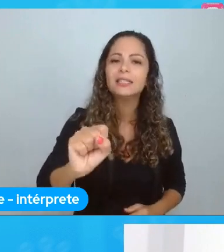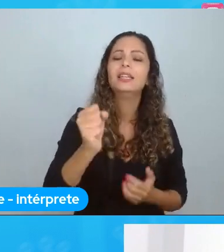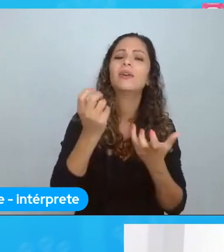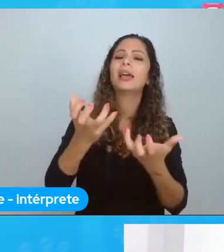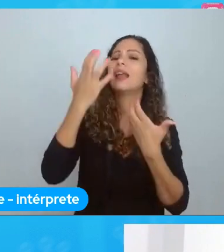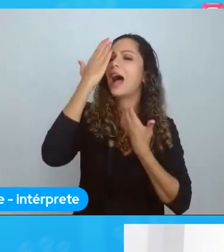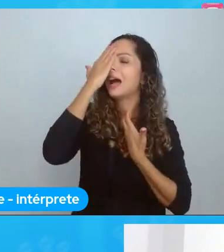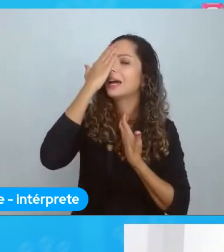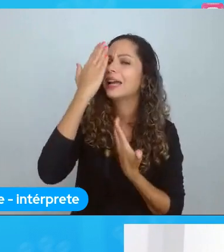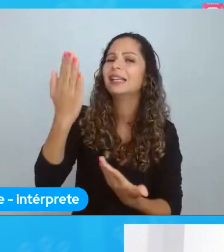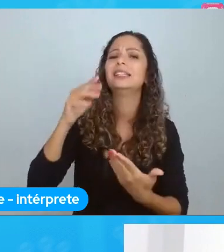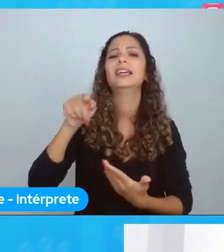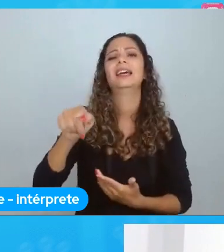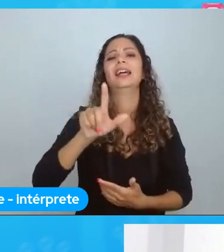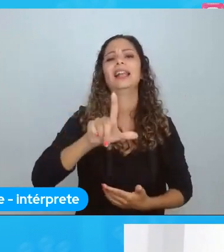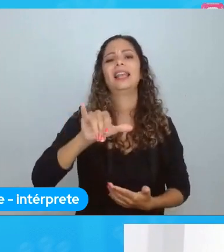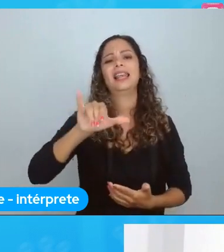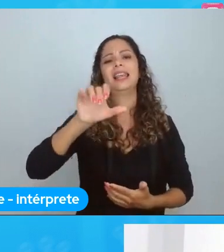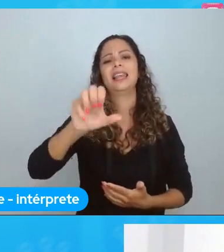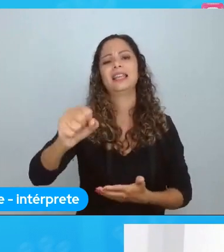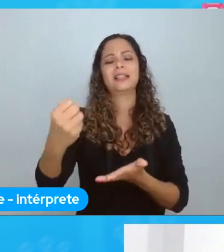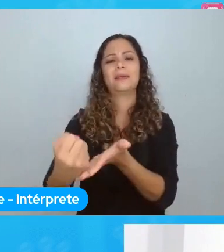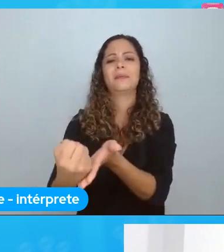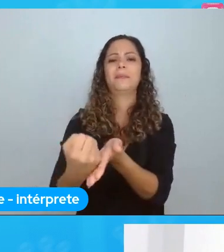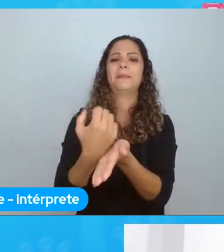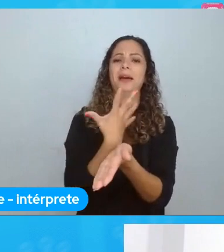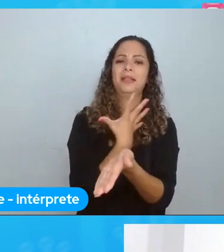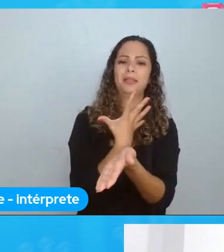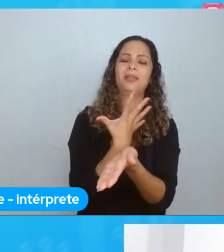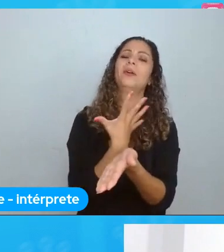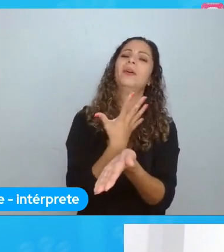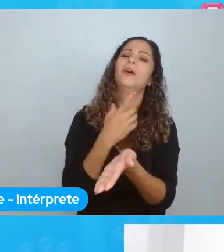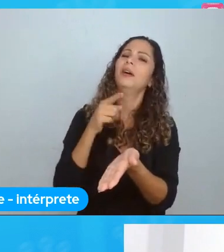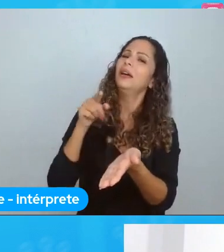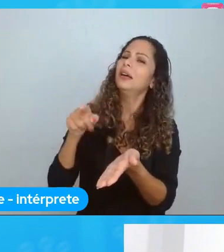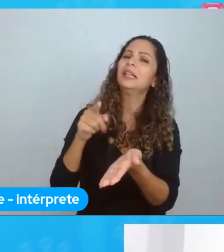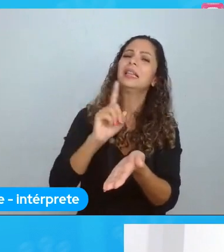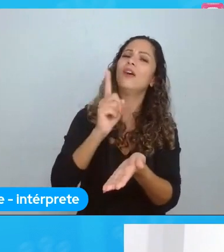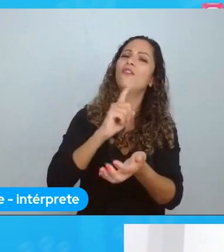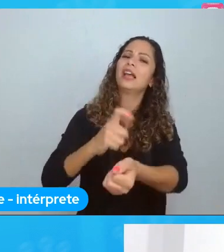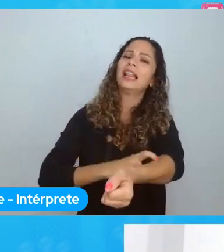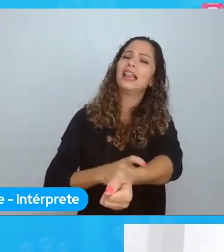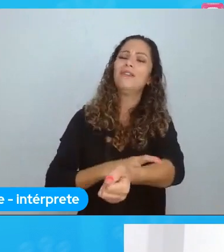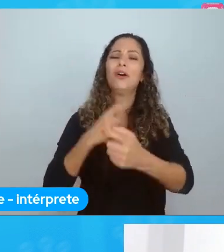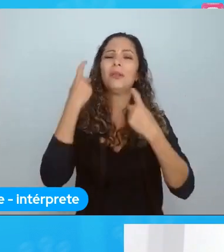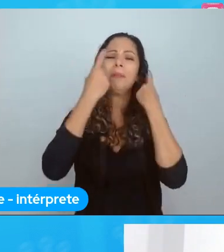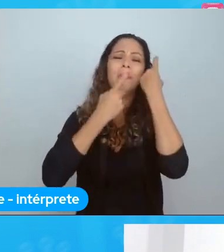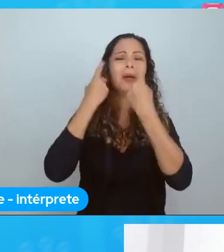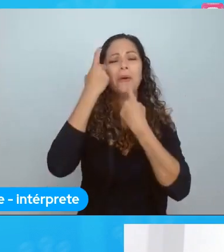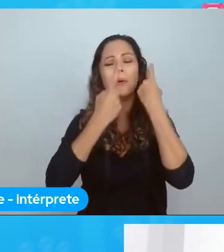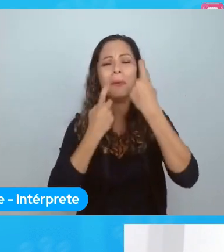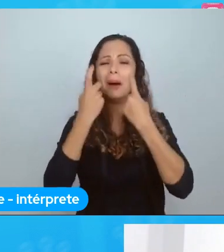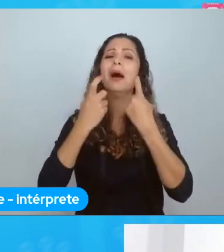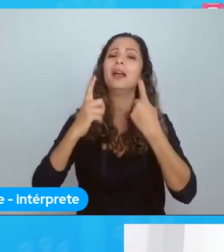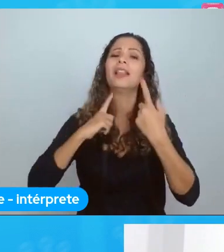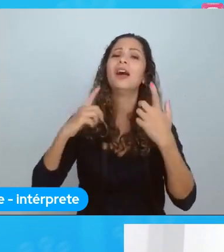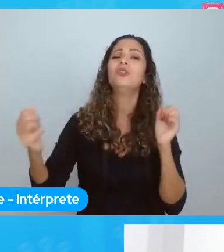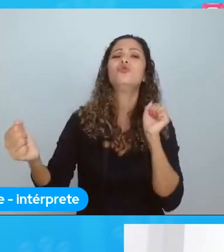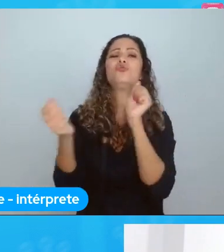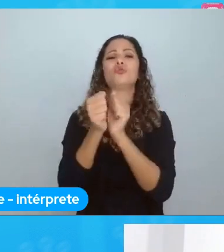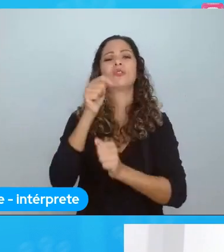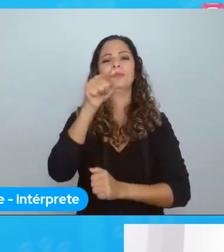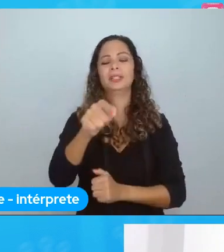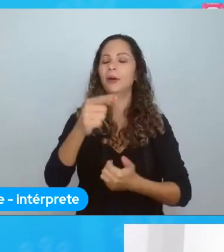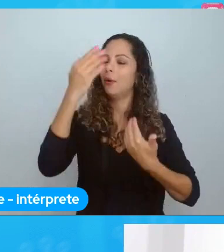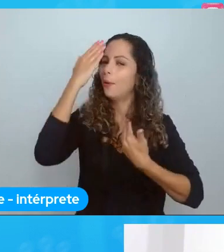aqui. Lins me mandou uma mensagem dizendo. Não fique nervosa. Estamos todas com você. Lins. Foi super importante você dizer isso. Porque eu estava extremo. O poço do nervosismo estava. Muito